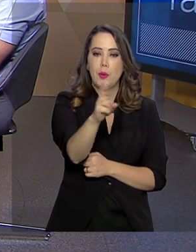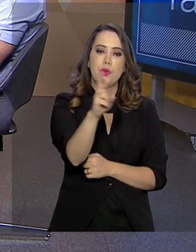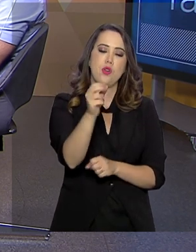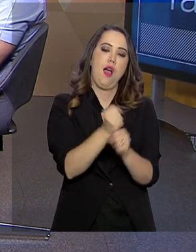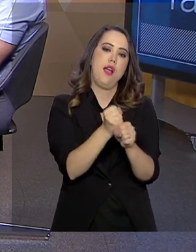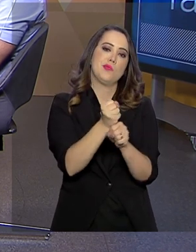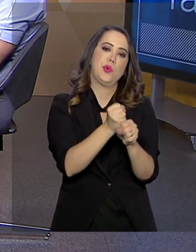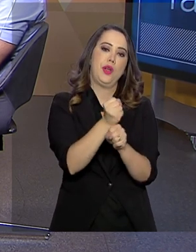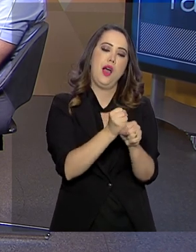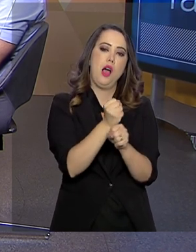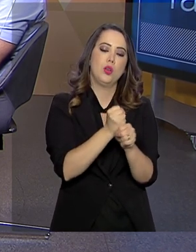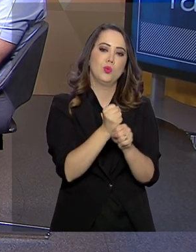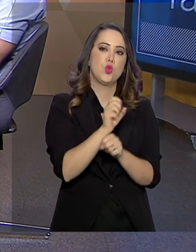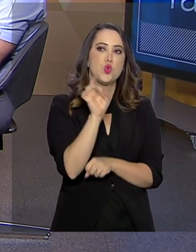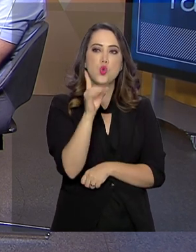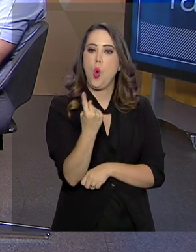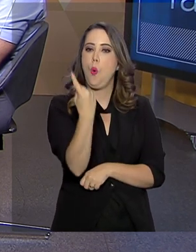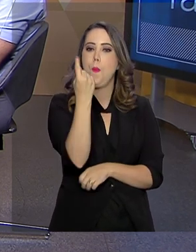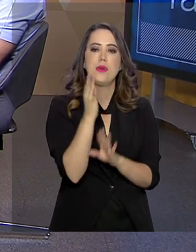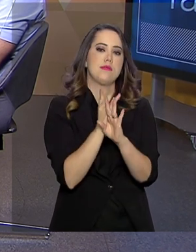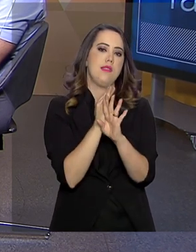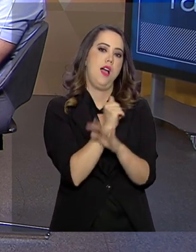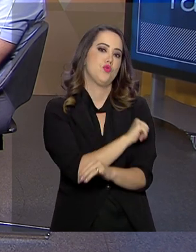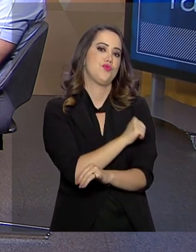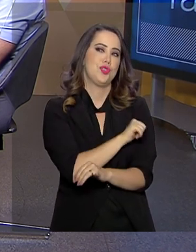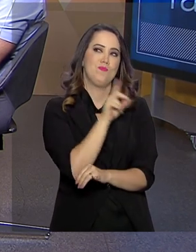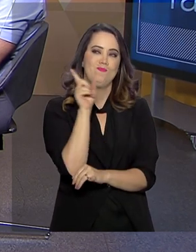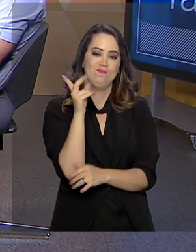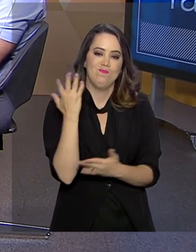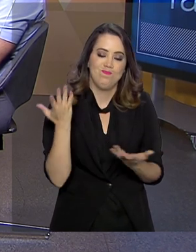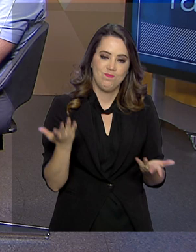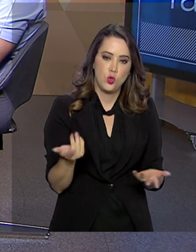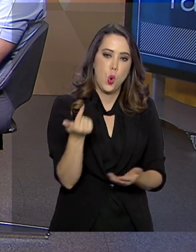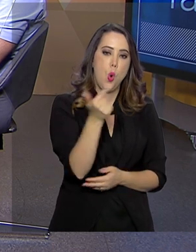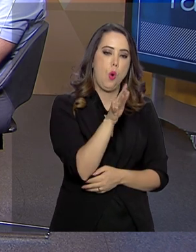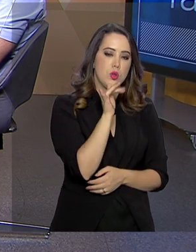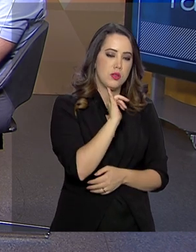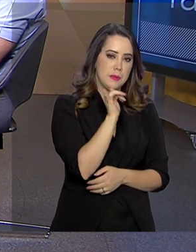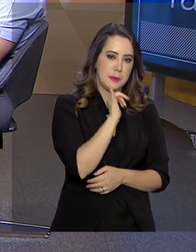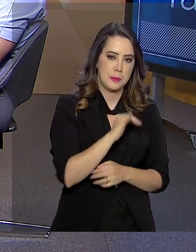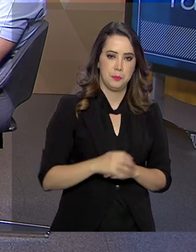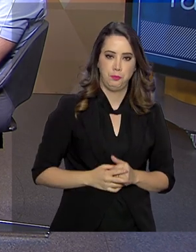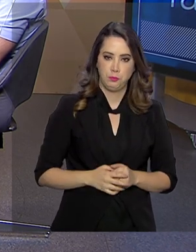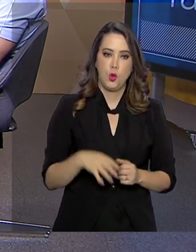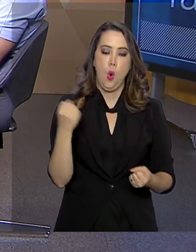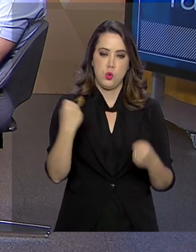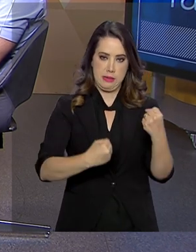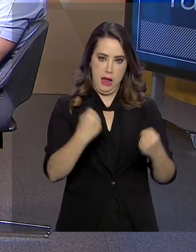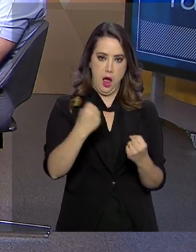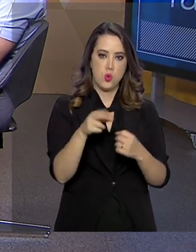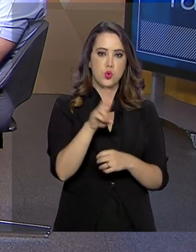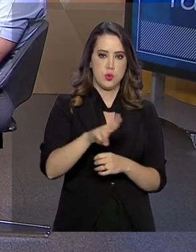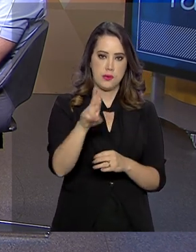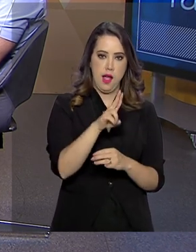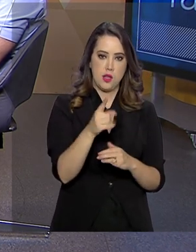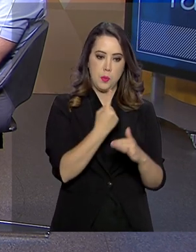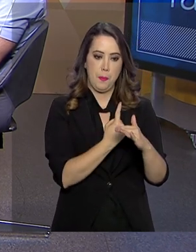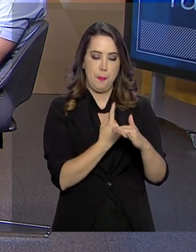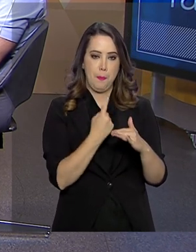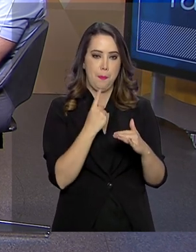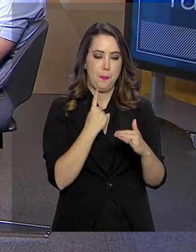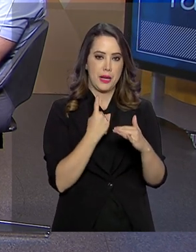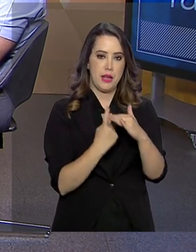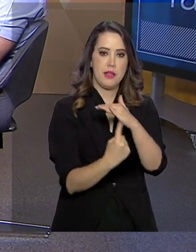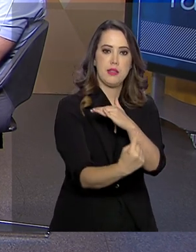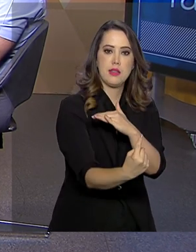na cidade do Rio de Janeiro. Por exemplo, um outro exemplo, os veículos que são utilizados no contrabando. O contrabando de